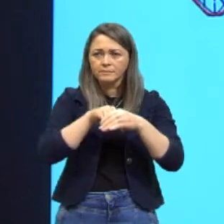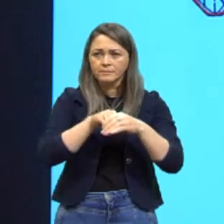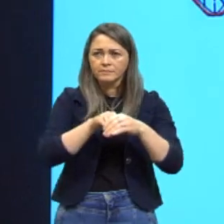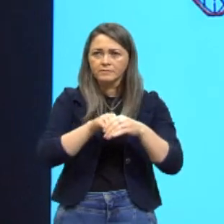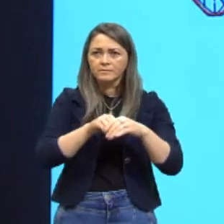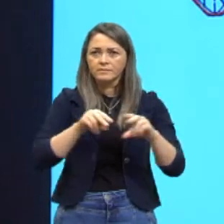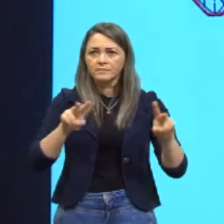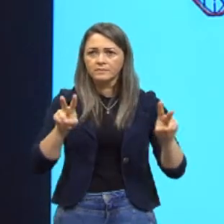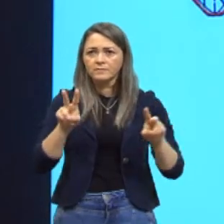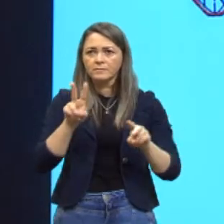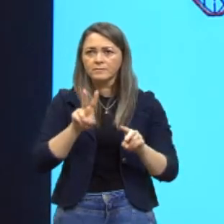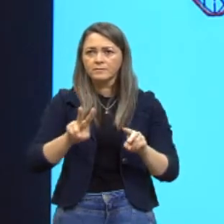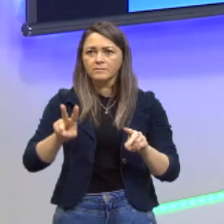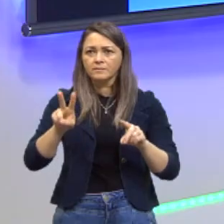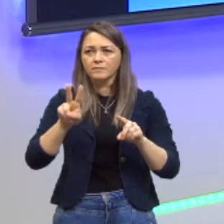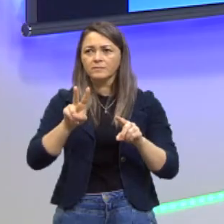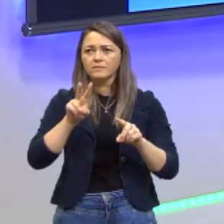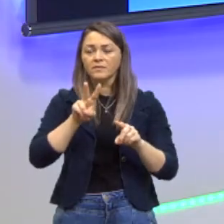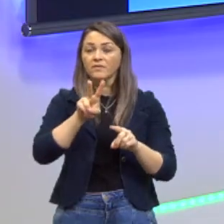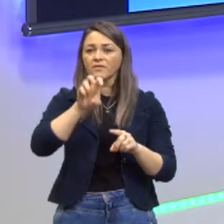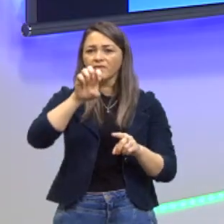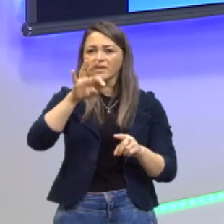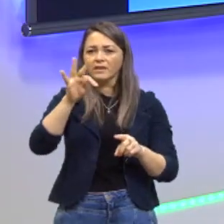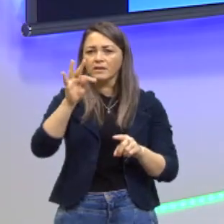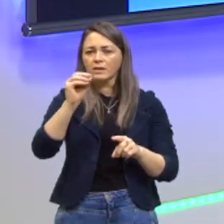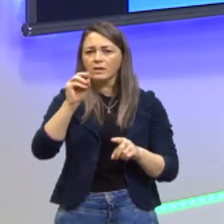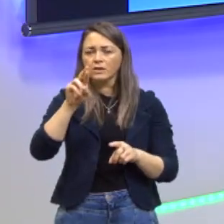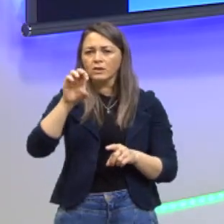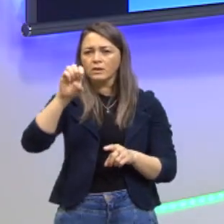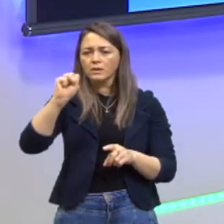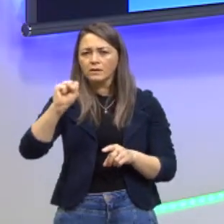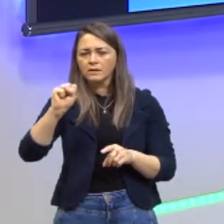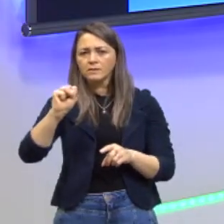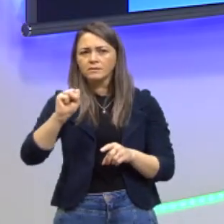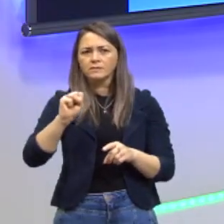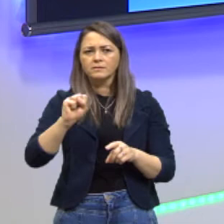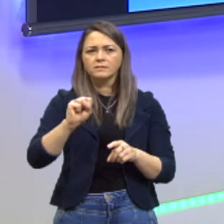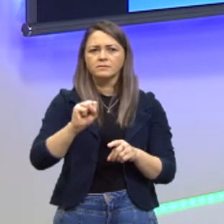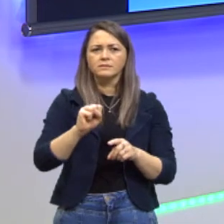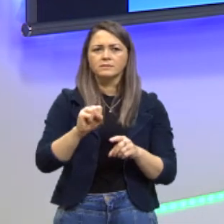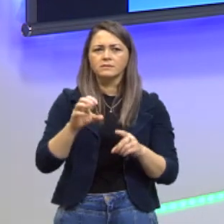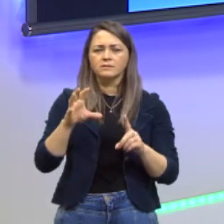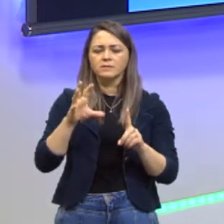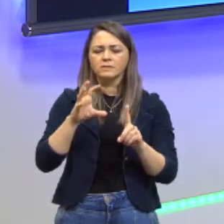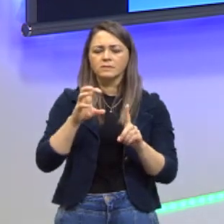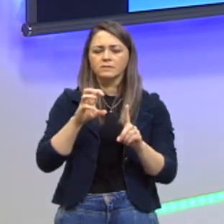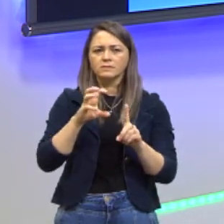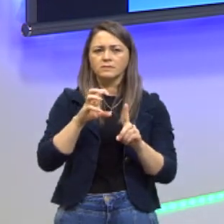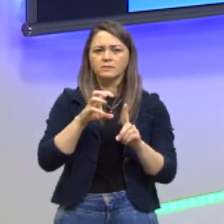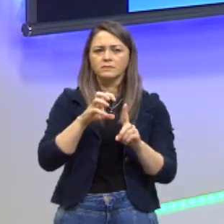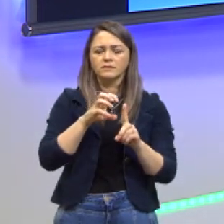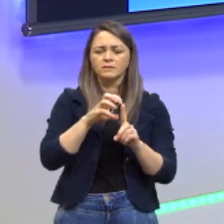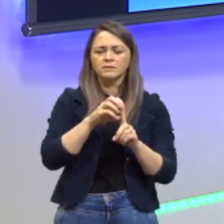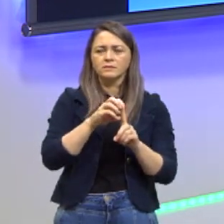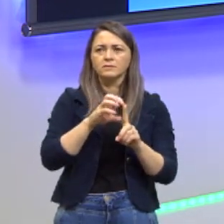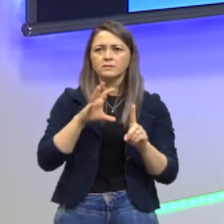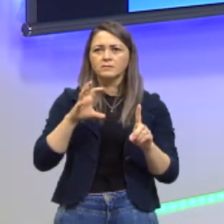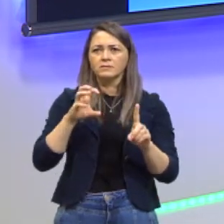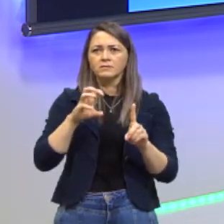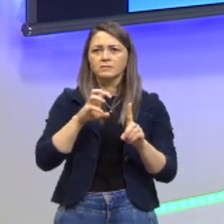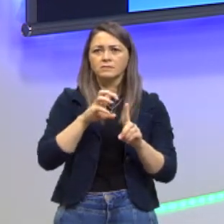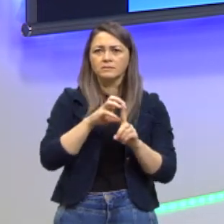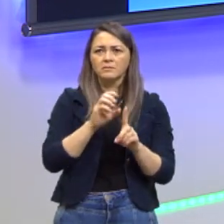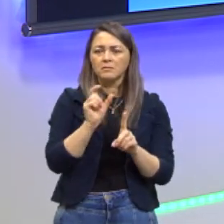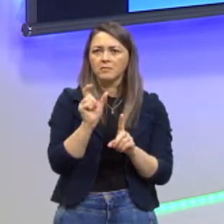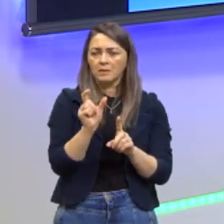em hospedeiros. O que quer dizer isso? Quer dizer que nós vamos ter organismos, pedaços